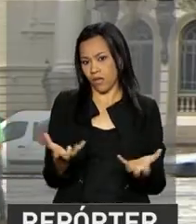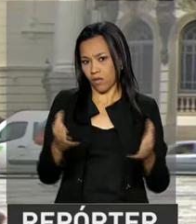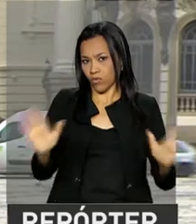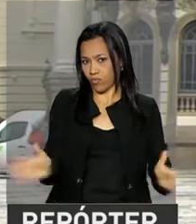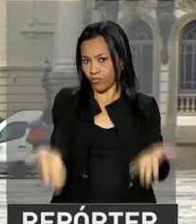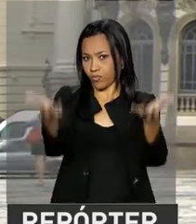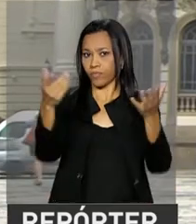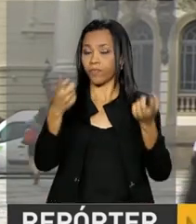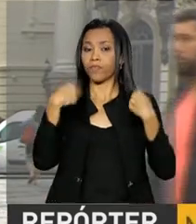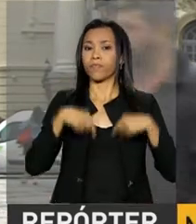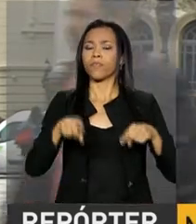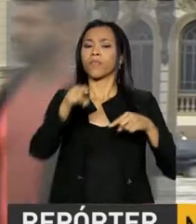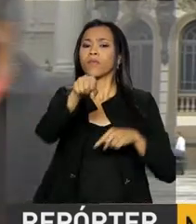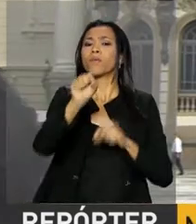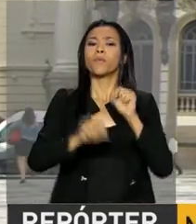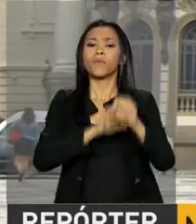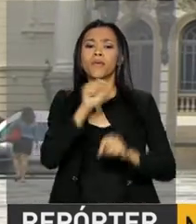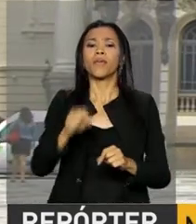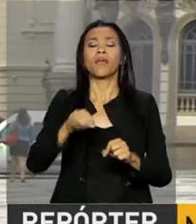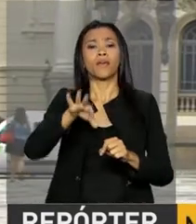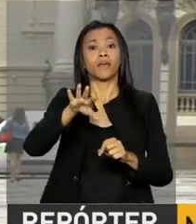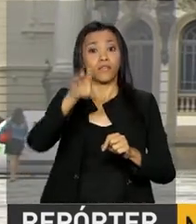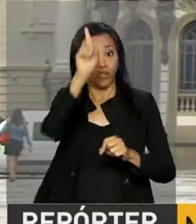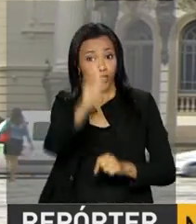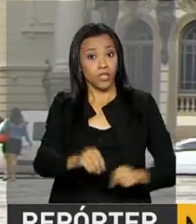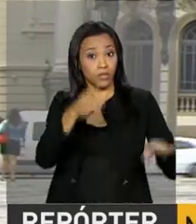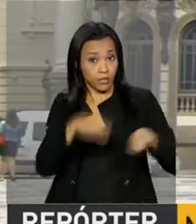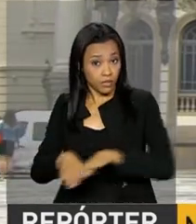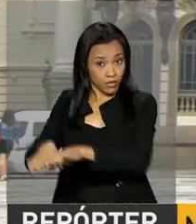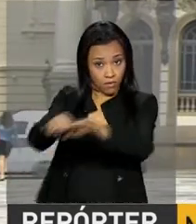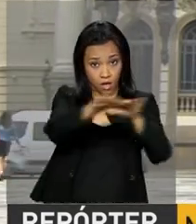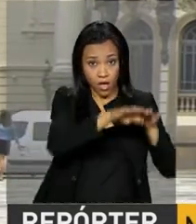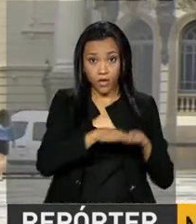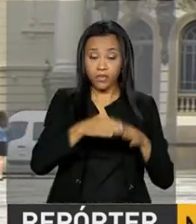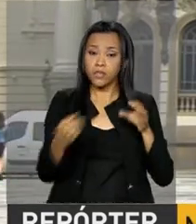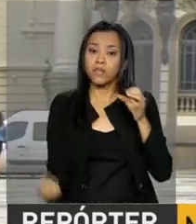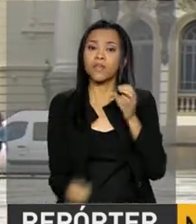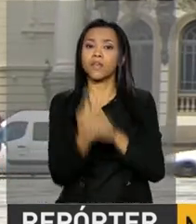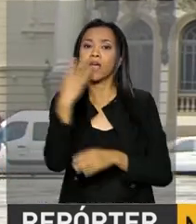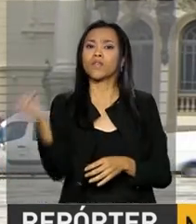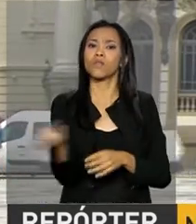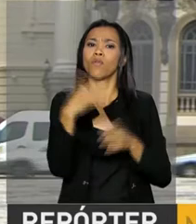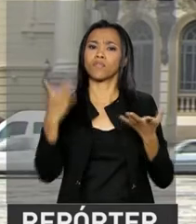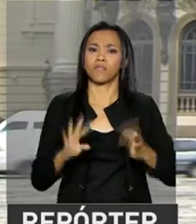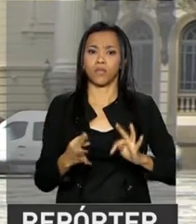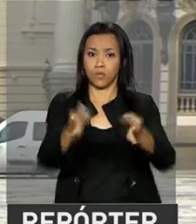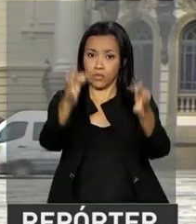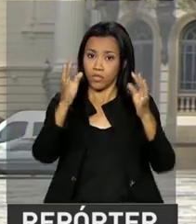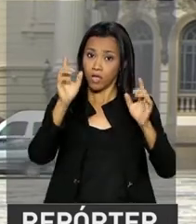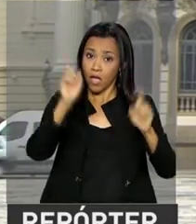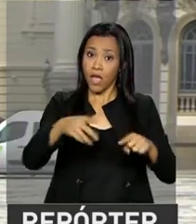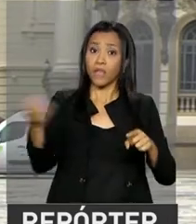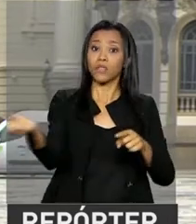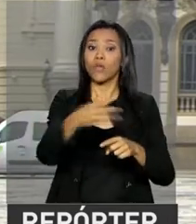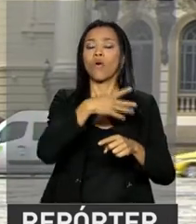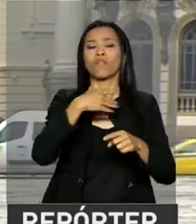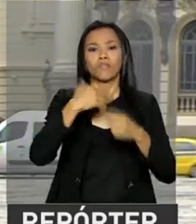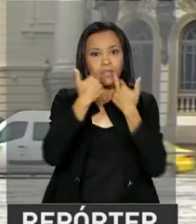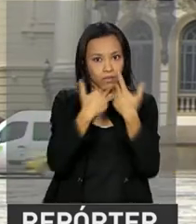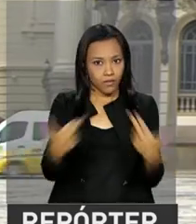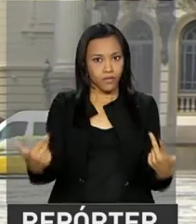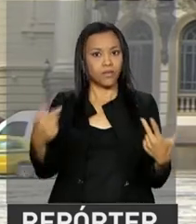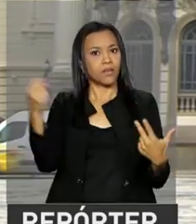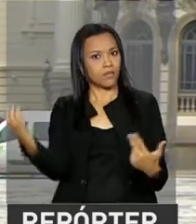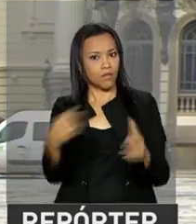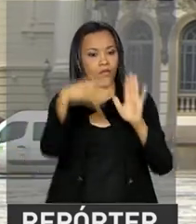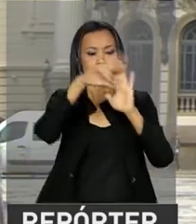Democratizar o acesso aos recursos da Lei Rouanet e criar novas tecnologias estão entre as principais mudanças anunciadas. Com as